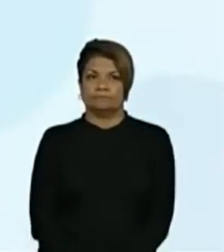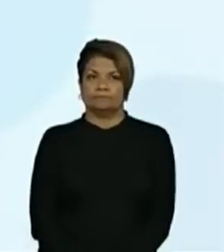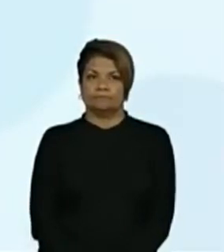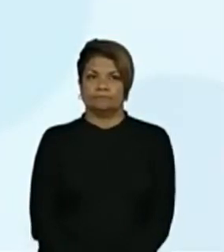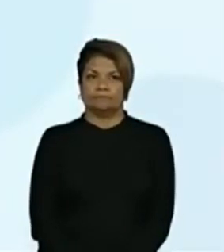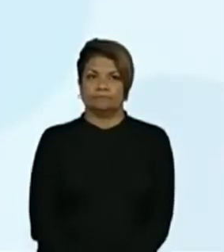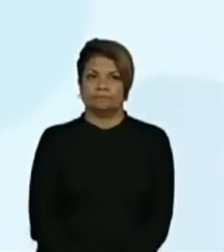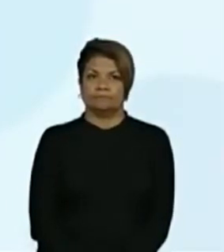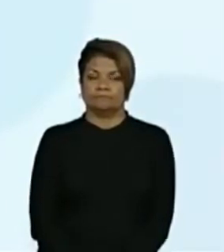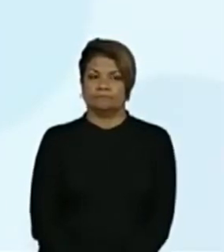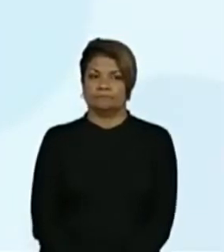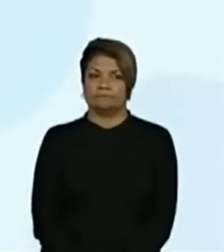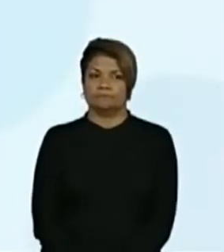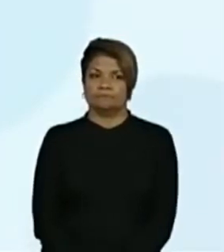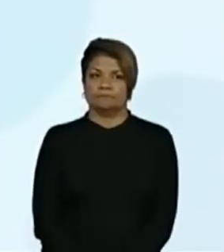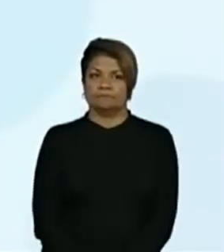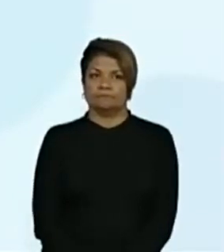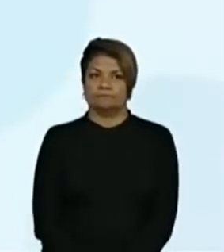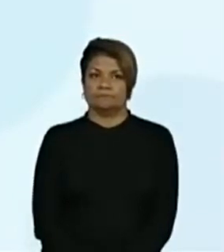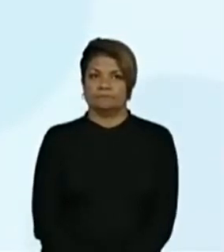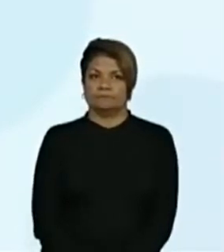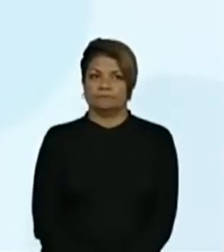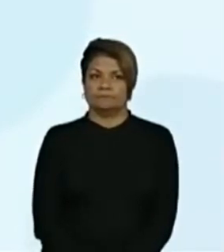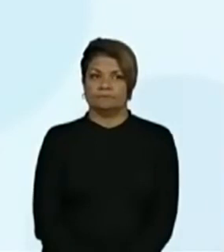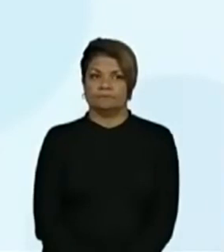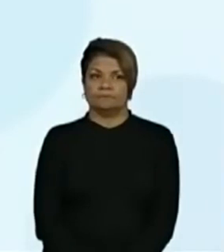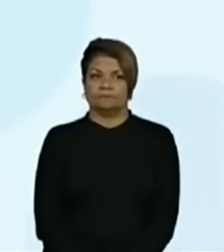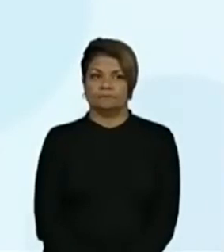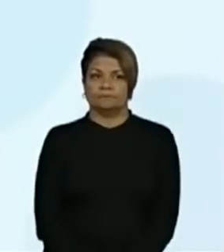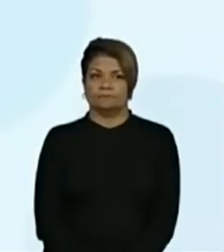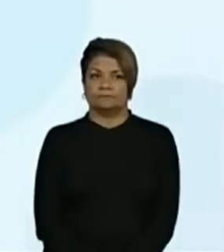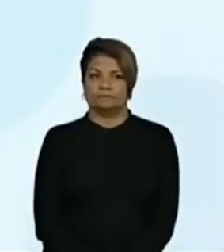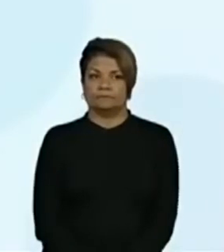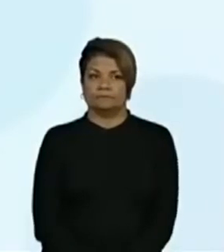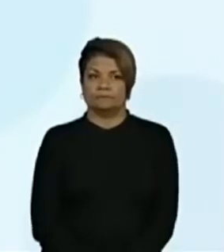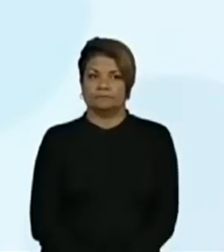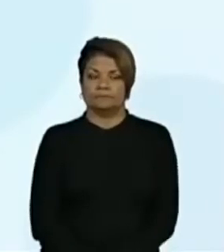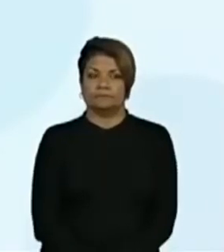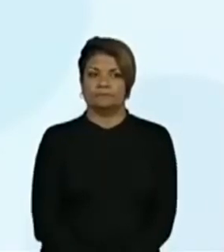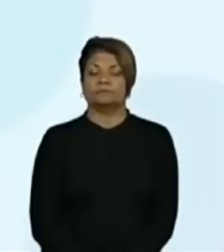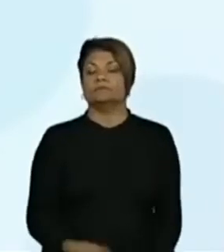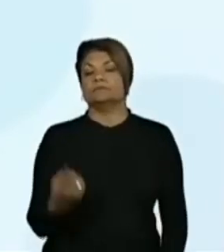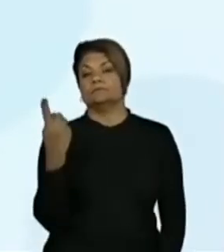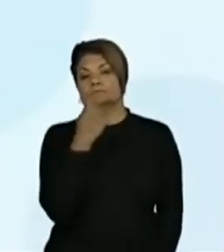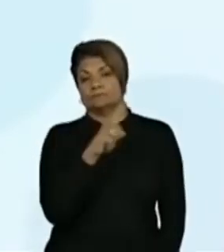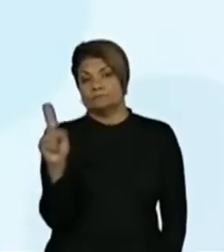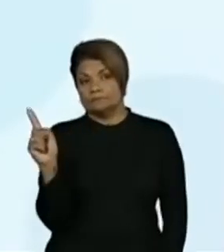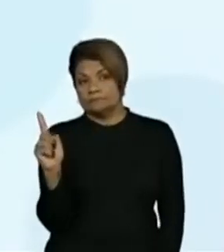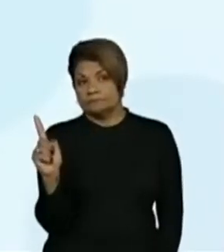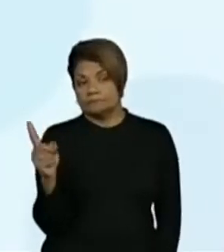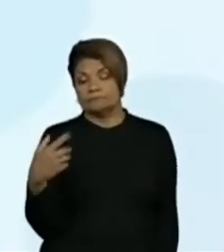Seiscentos e setenta e três. E, por fim,